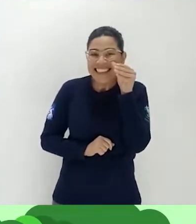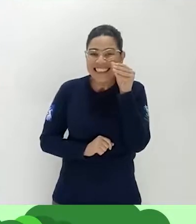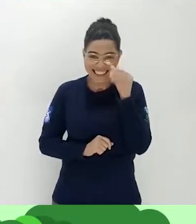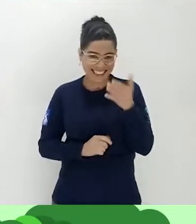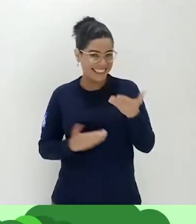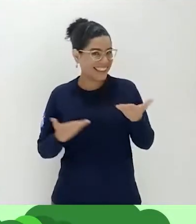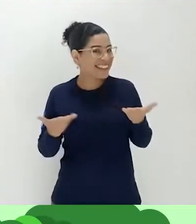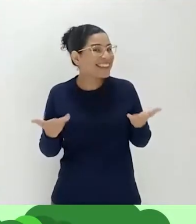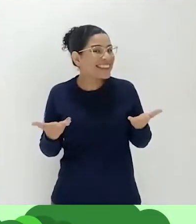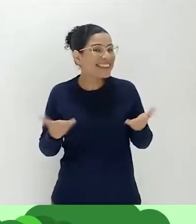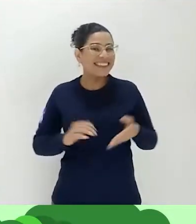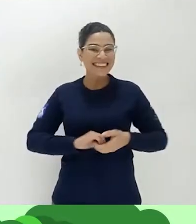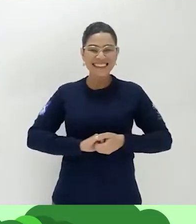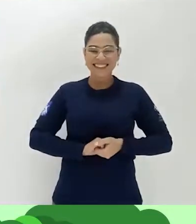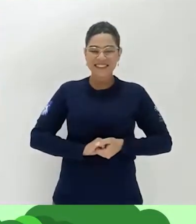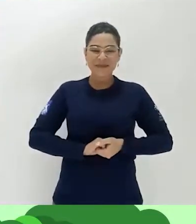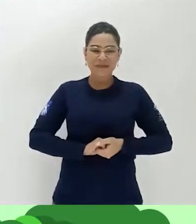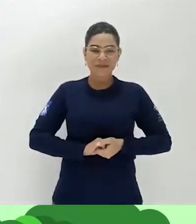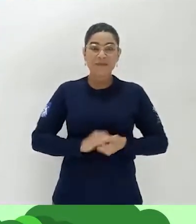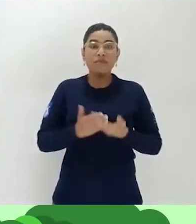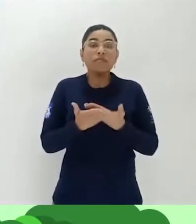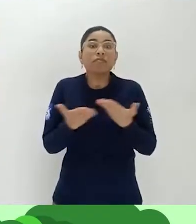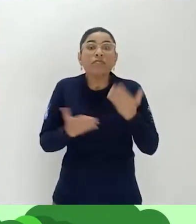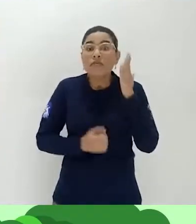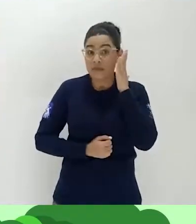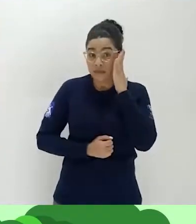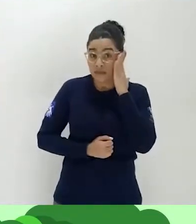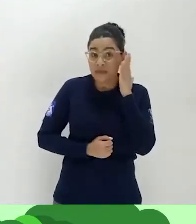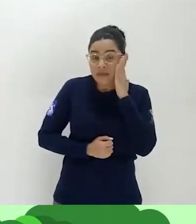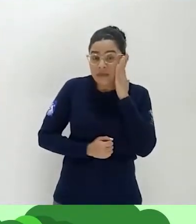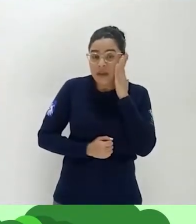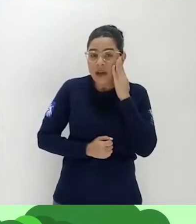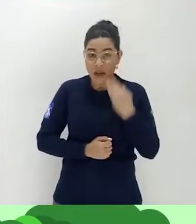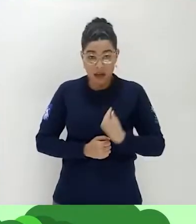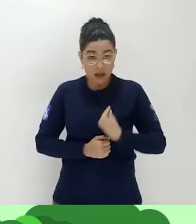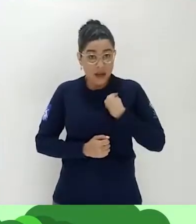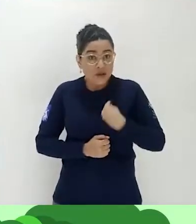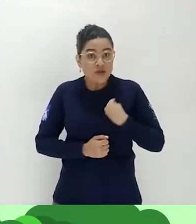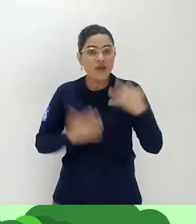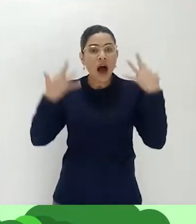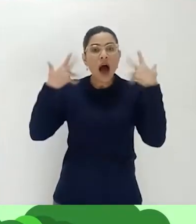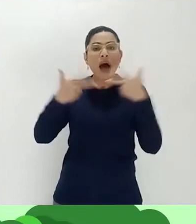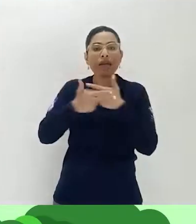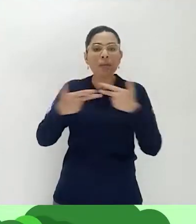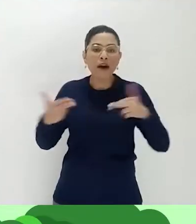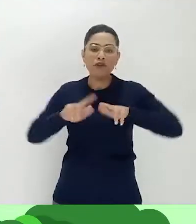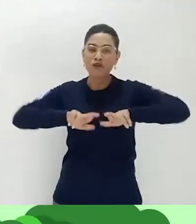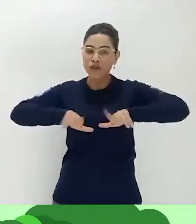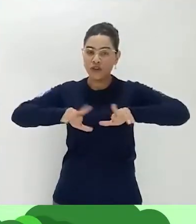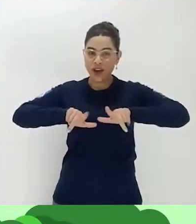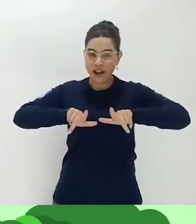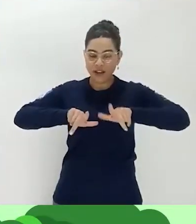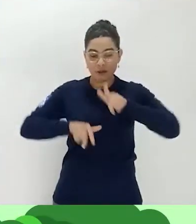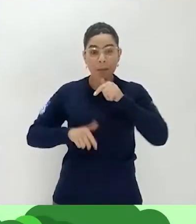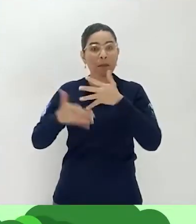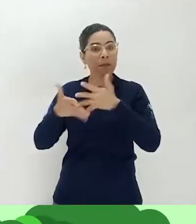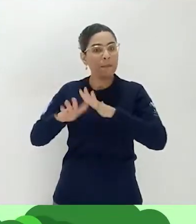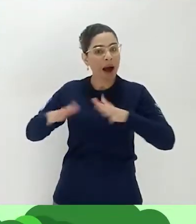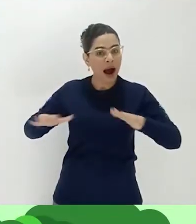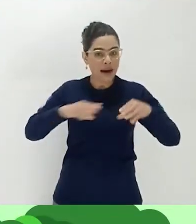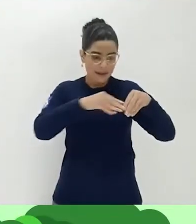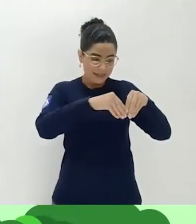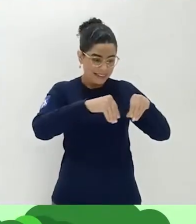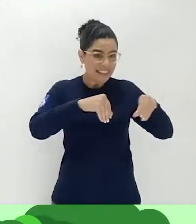aí é curiosa? Vamos lá. Vocês sabiam que existem animais aquáticos, animais terrestres